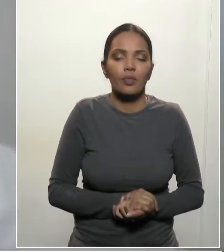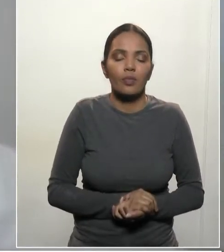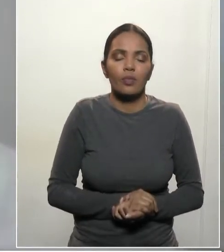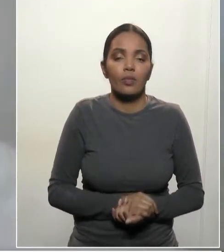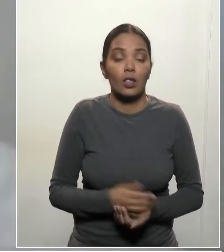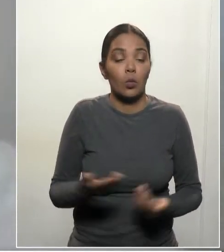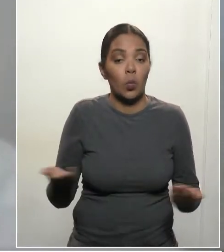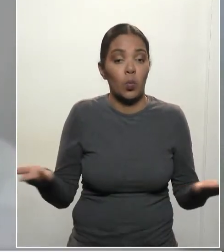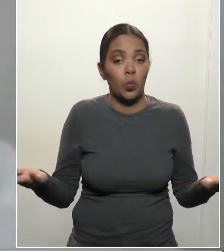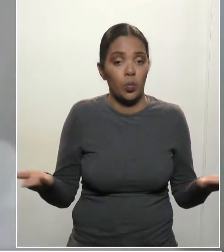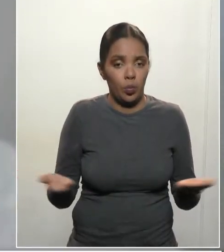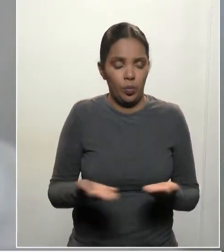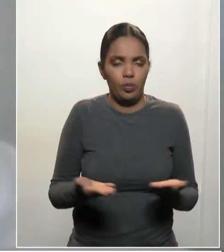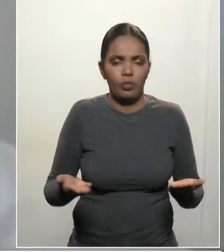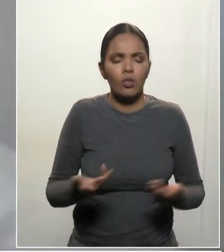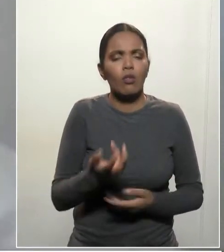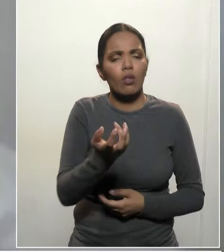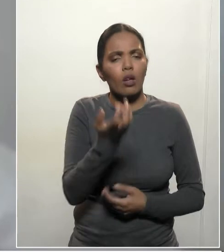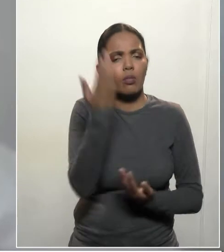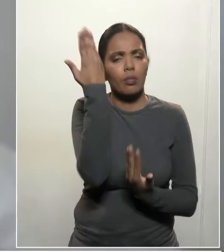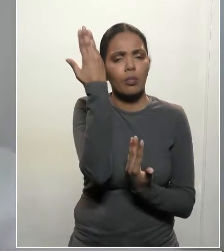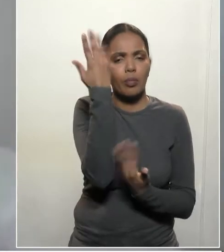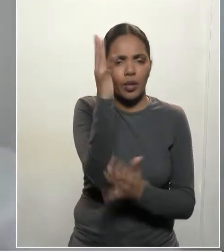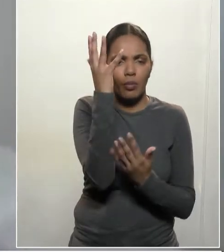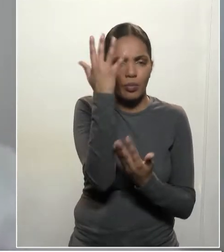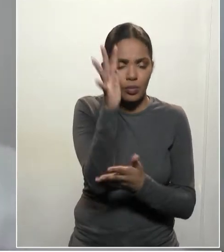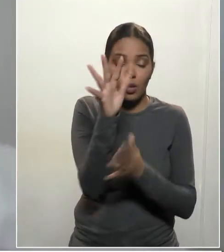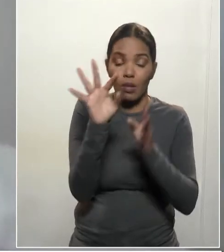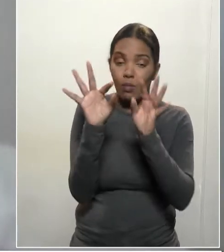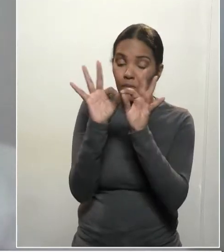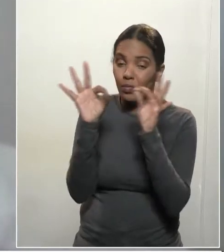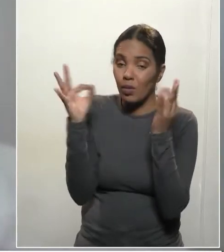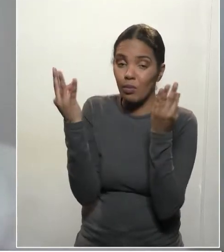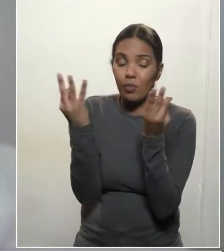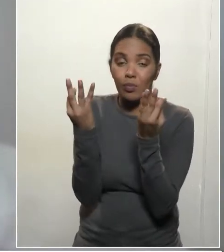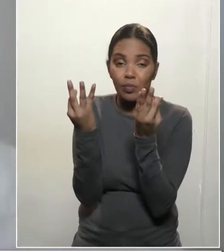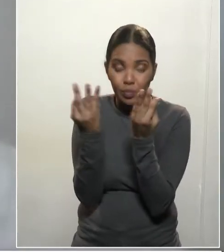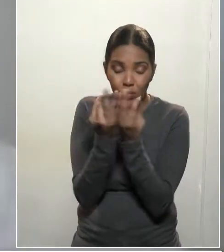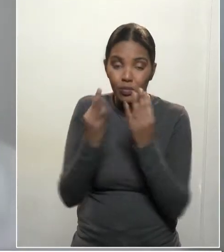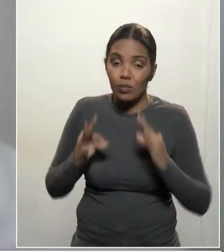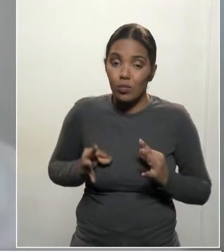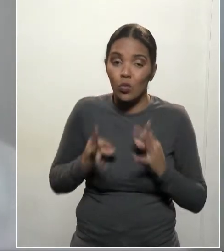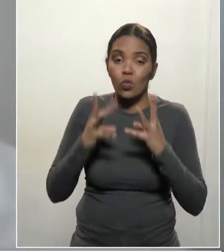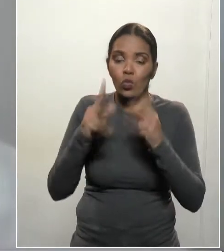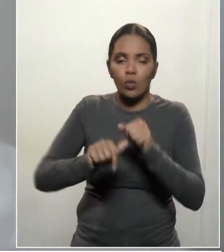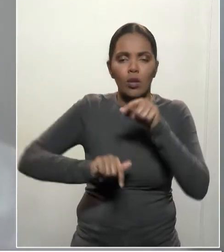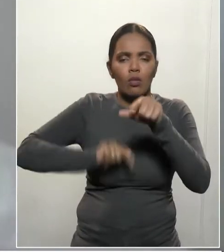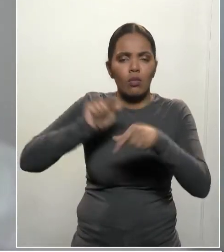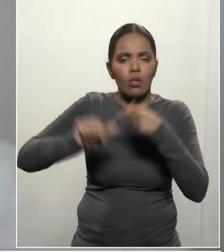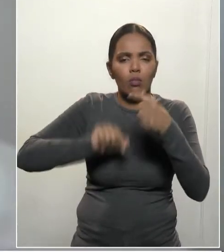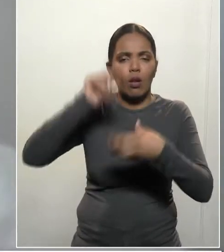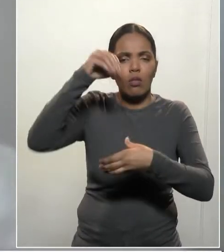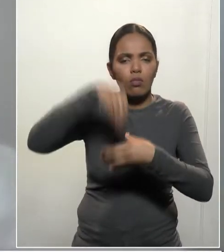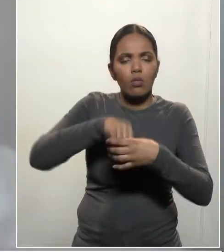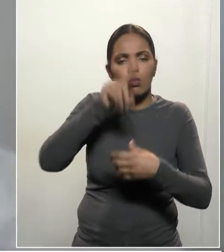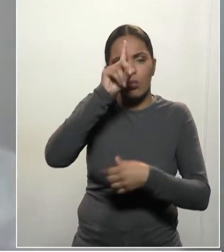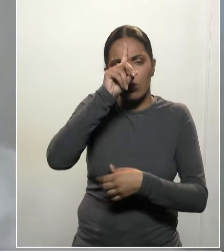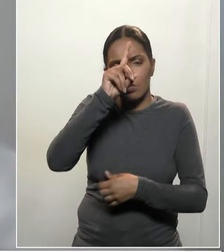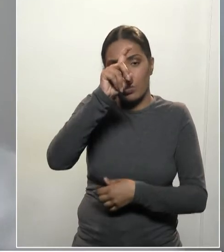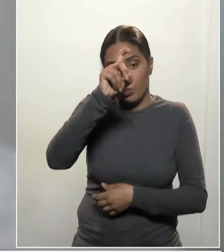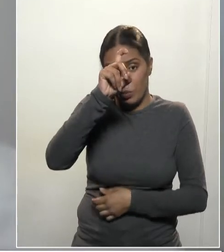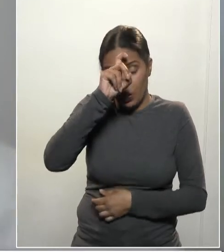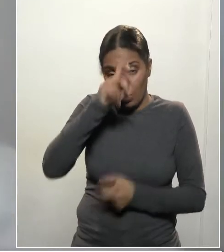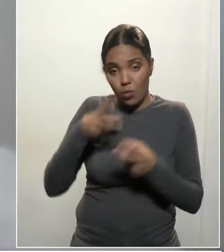quero hoje parabenizar toda a família do Erastinho pela inauguração